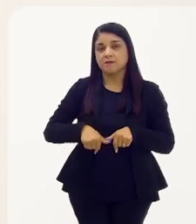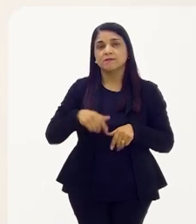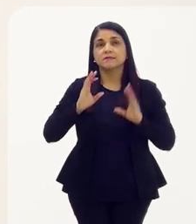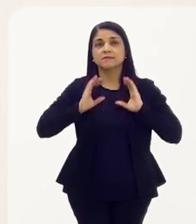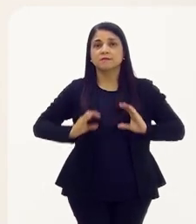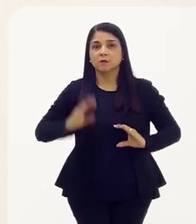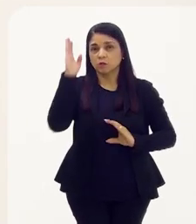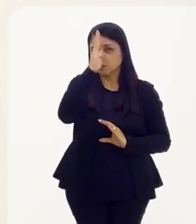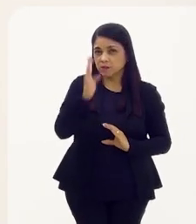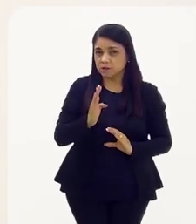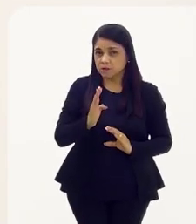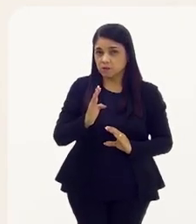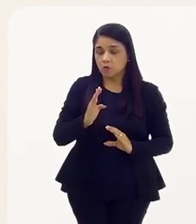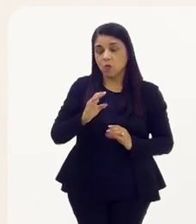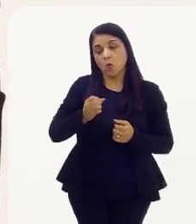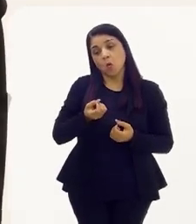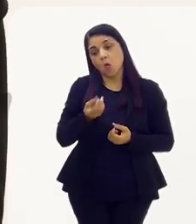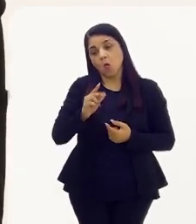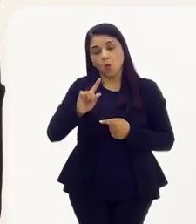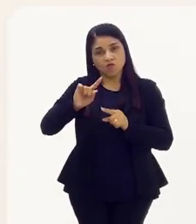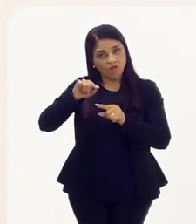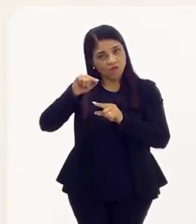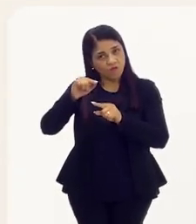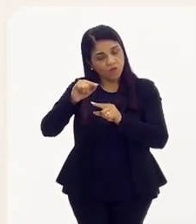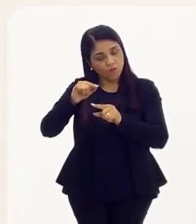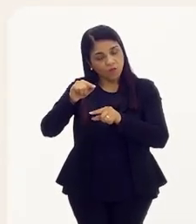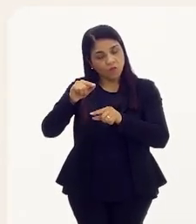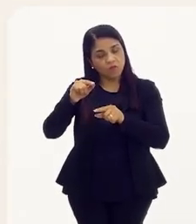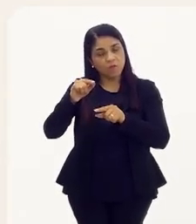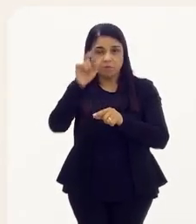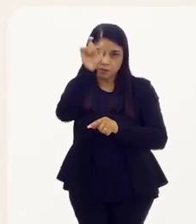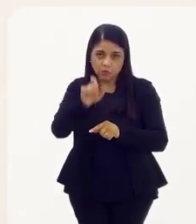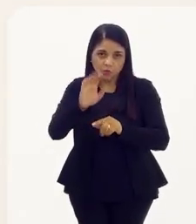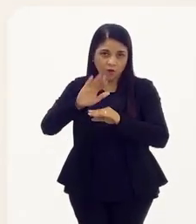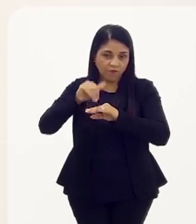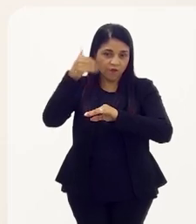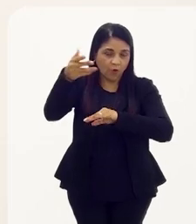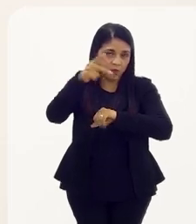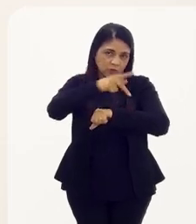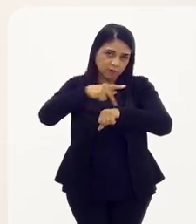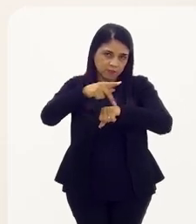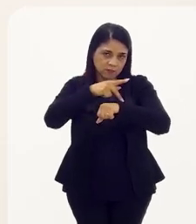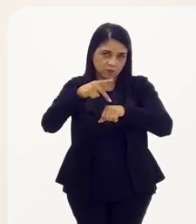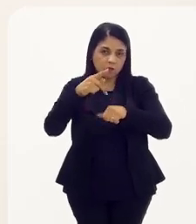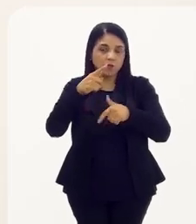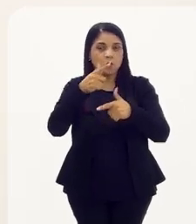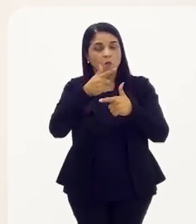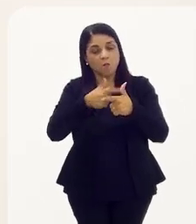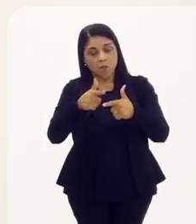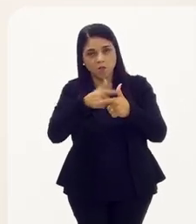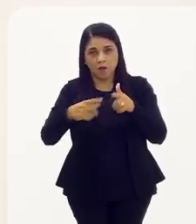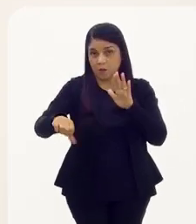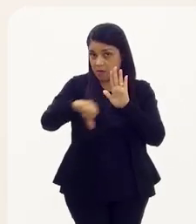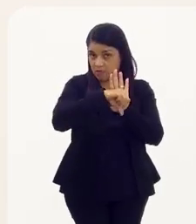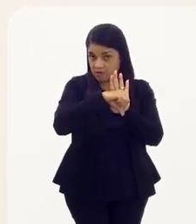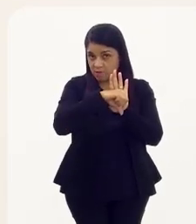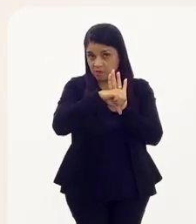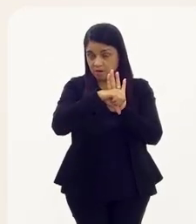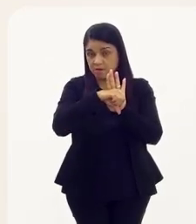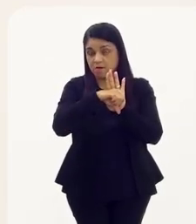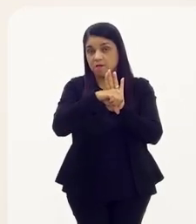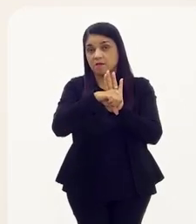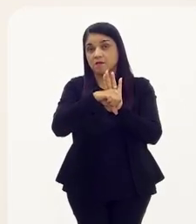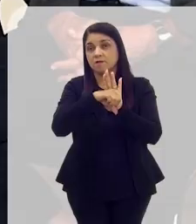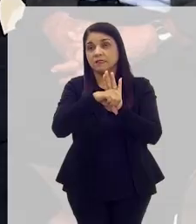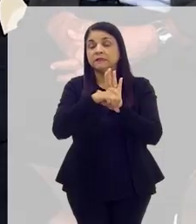cidadão aqui do Brasil, ou vice-versa, um cidadão do estrangeiro, sofre uma lesão, mas vinda, como eu disse, de um